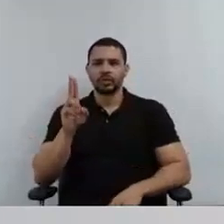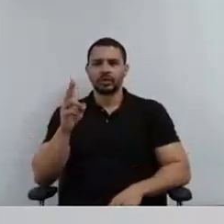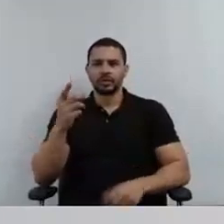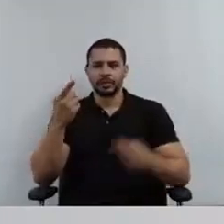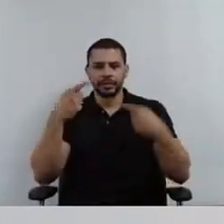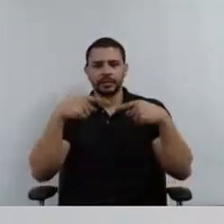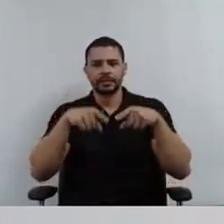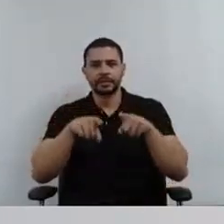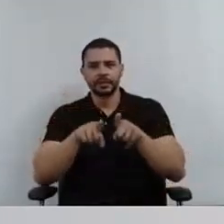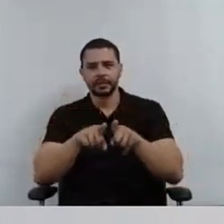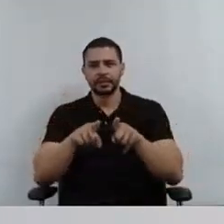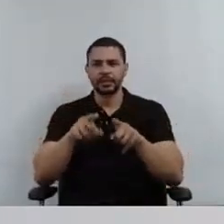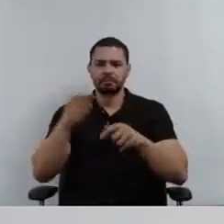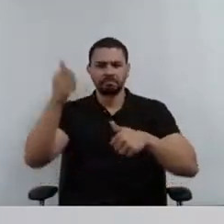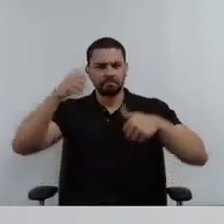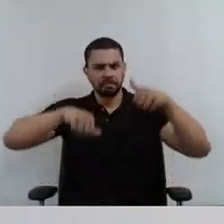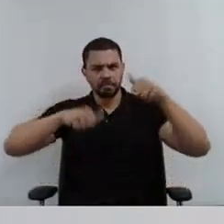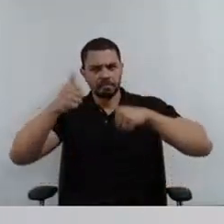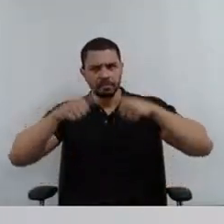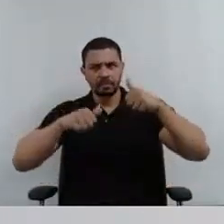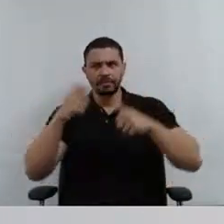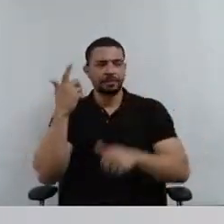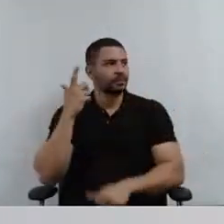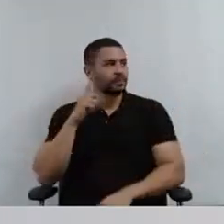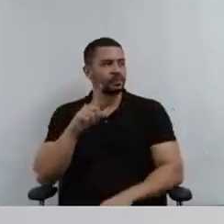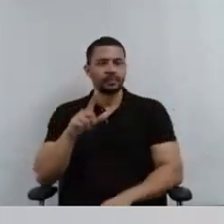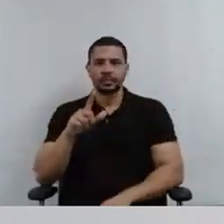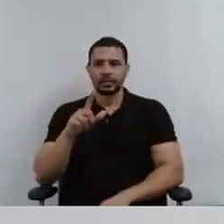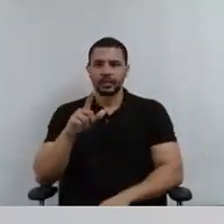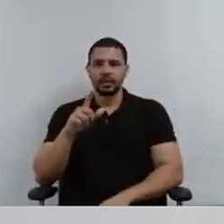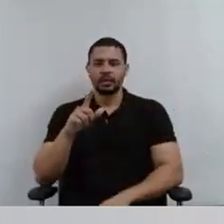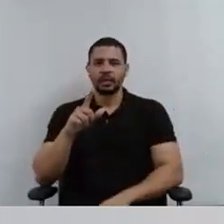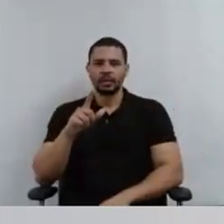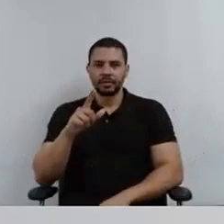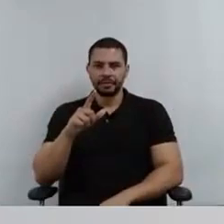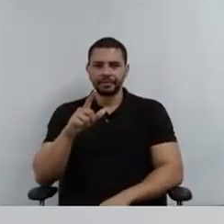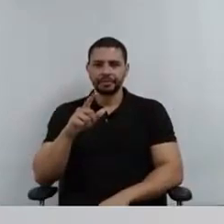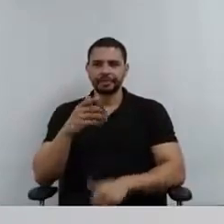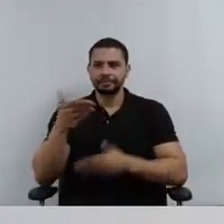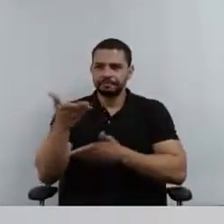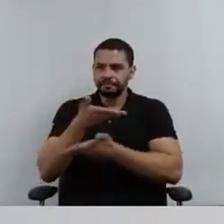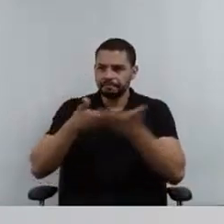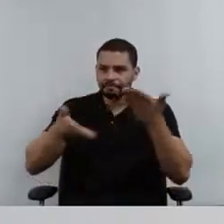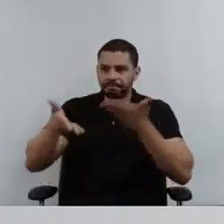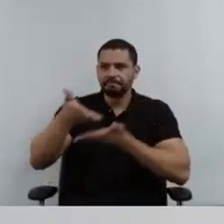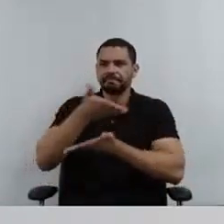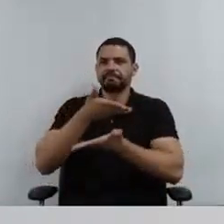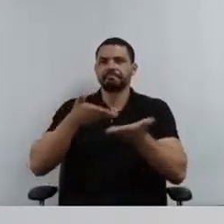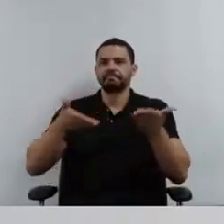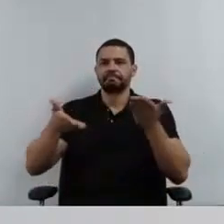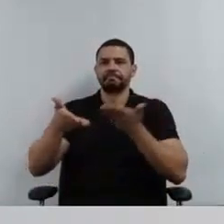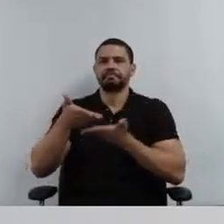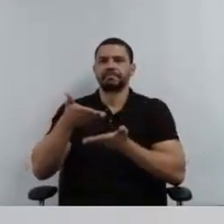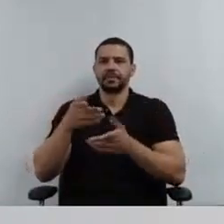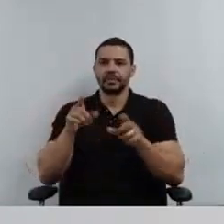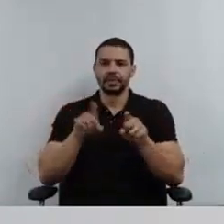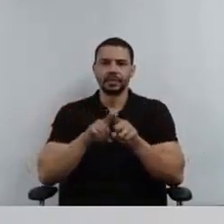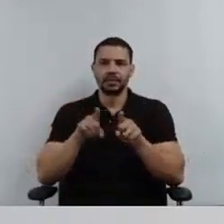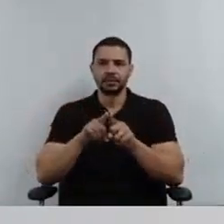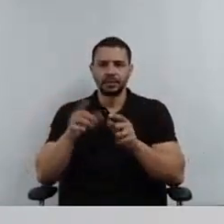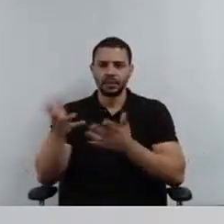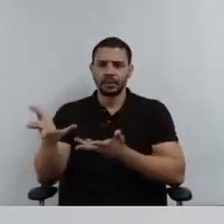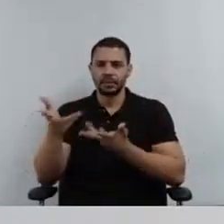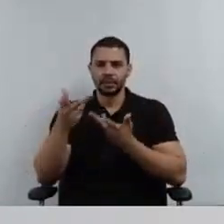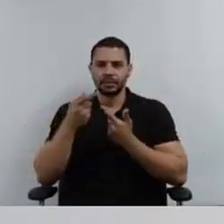avaliada e entabulada aqui entre as partes envolvidas. Também recebemos na Defensoria Pública Geral,